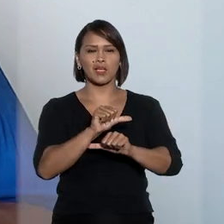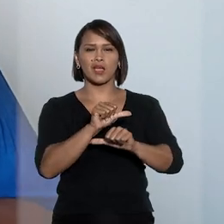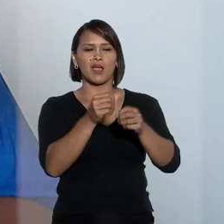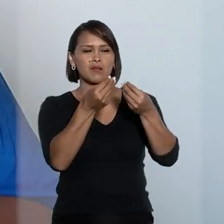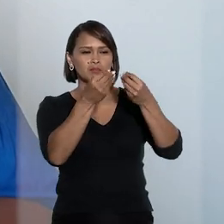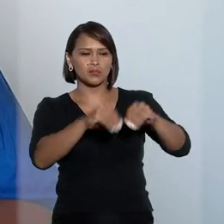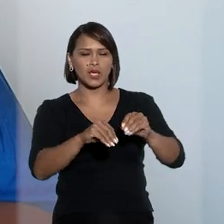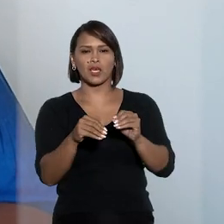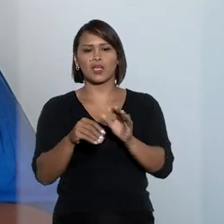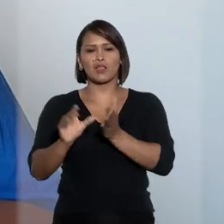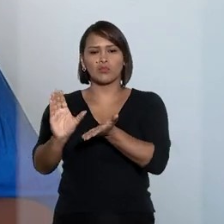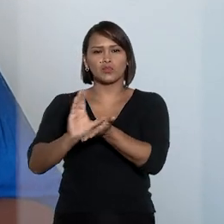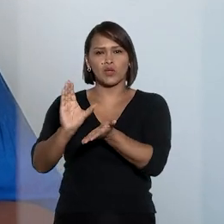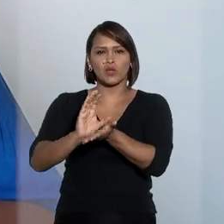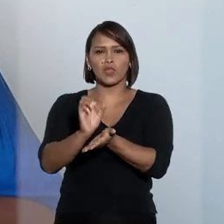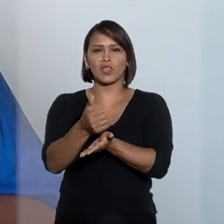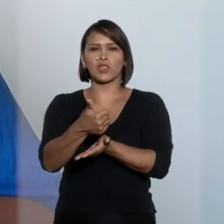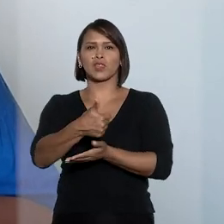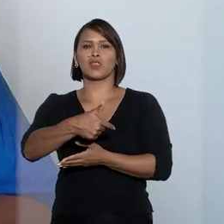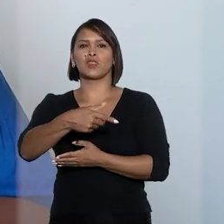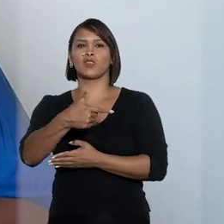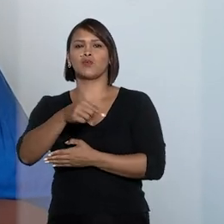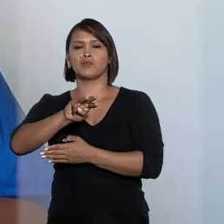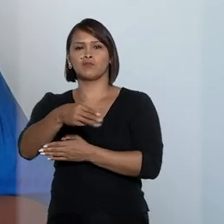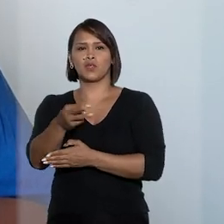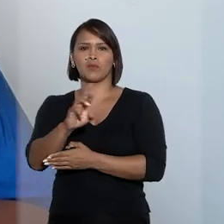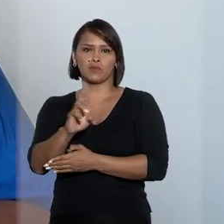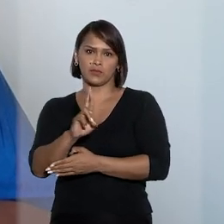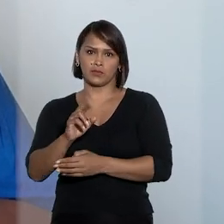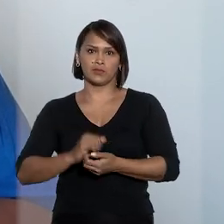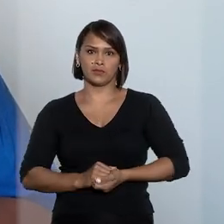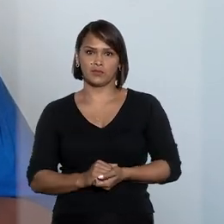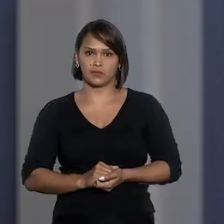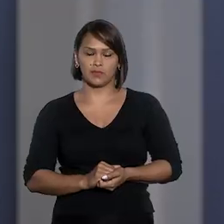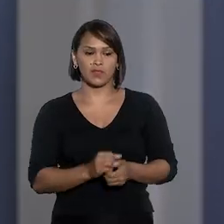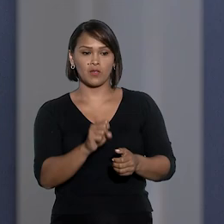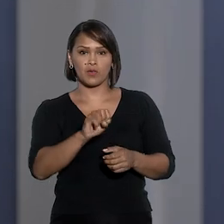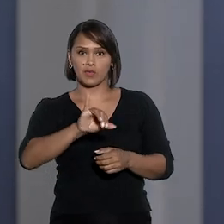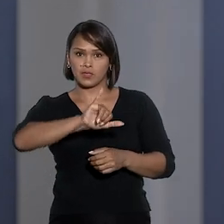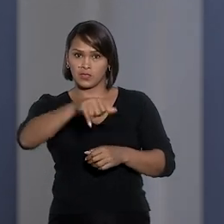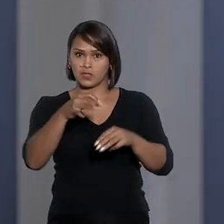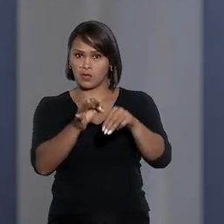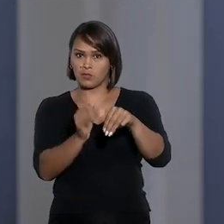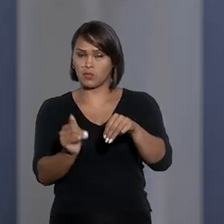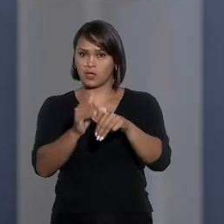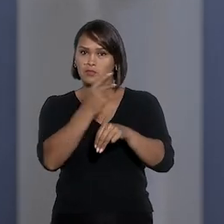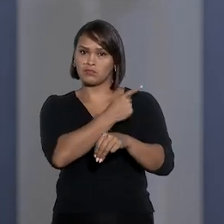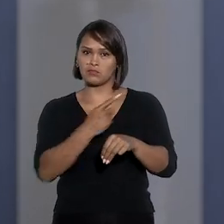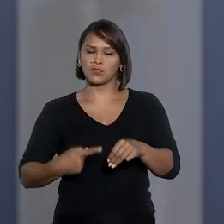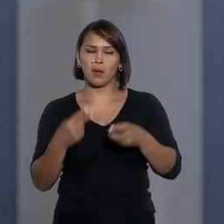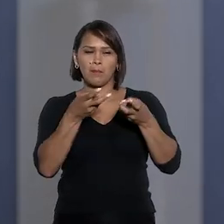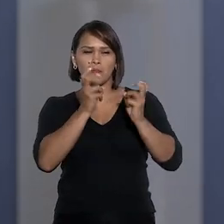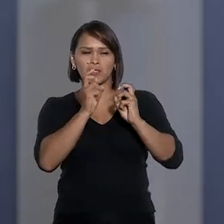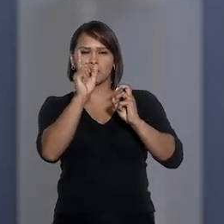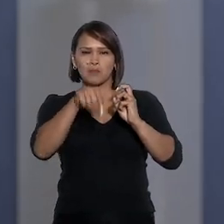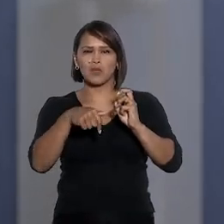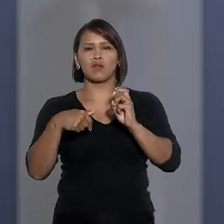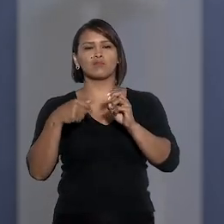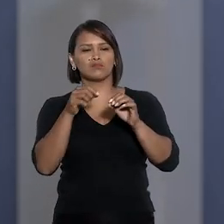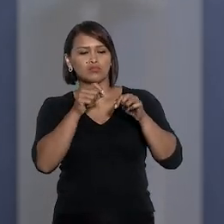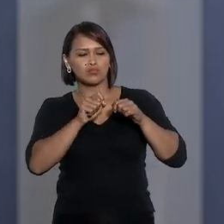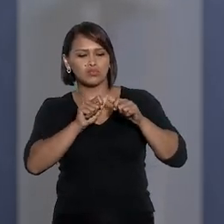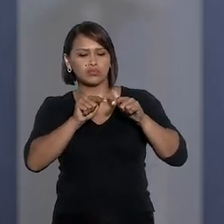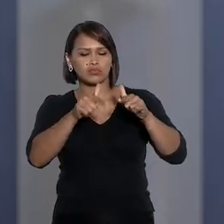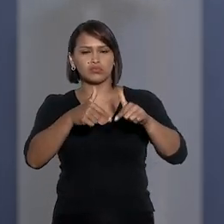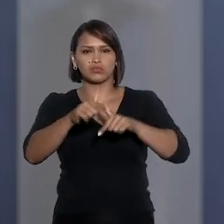perda de arrecadação anual de mais de R 2 milhões. No STJ, o ministro Humberto Martins observou que, no